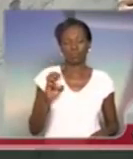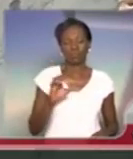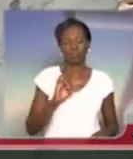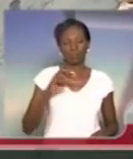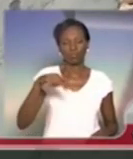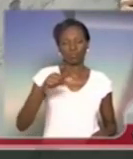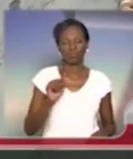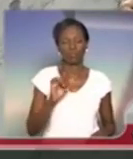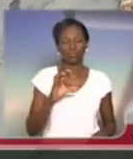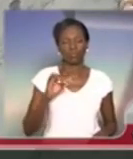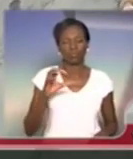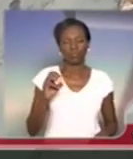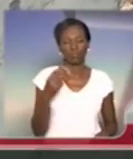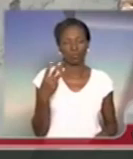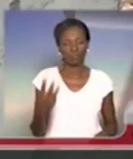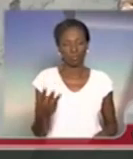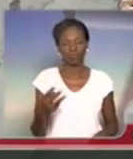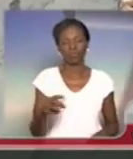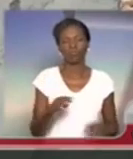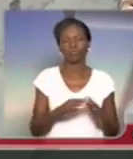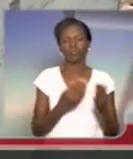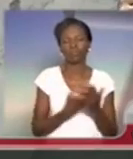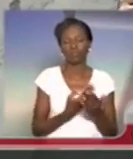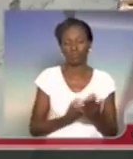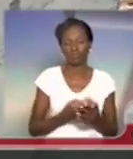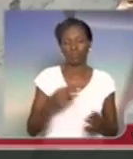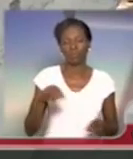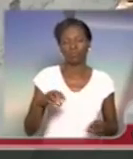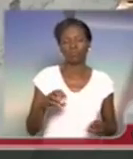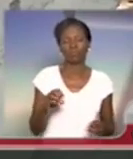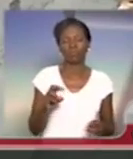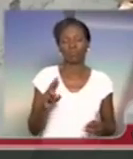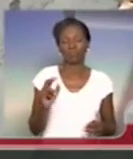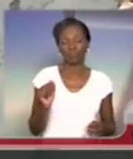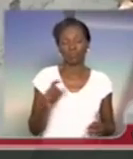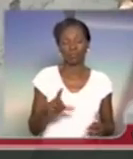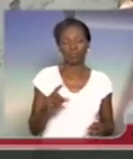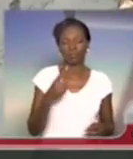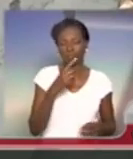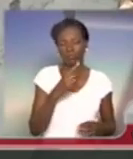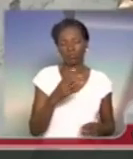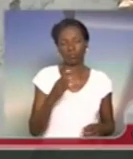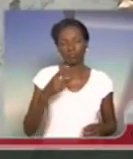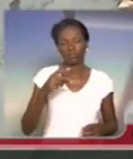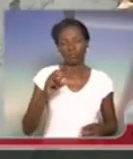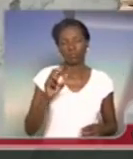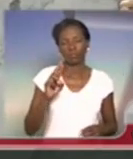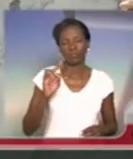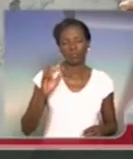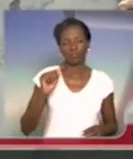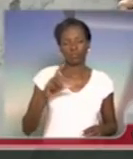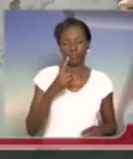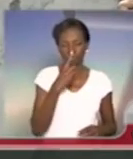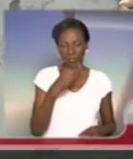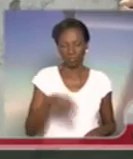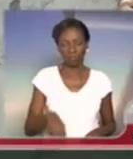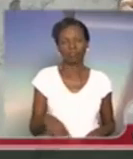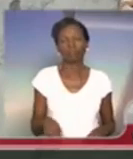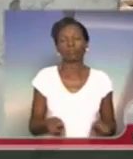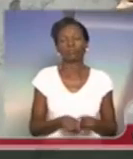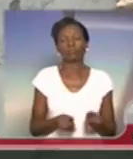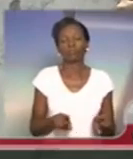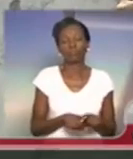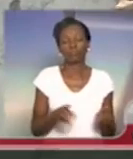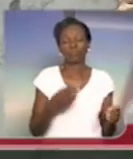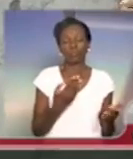A escola estadual Mary Moraes, que eu citei agora, no Portal do Morumbi. A escola estadual José Lins do Rego, que eu também citei, na